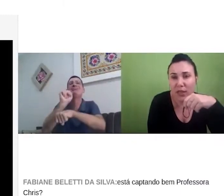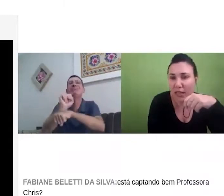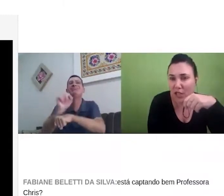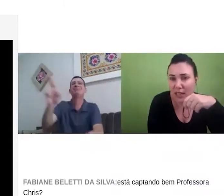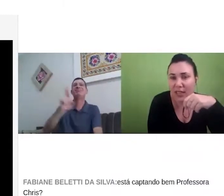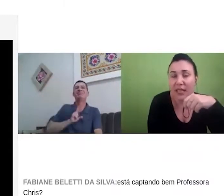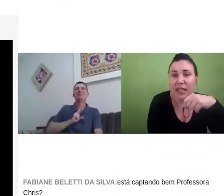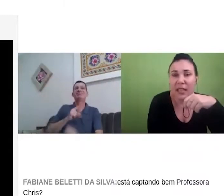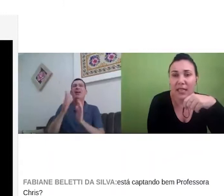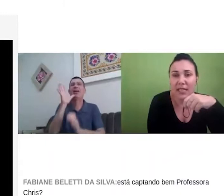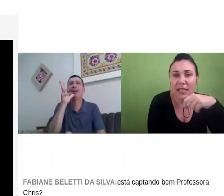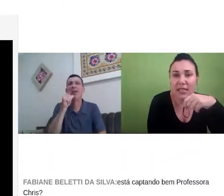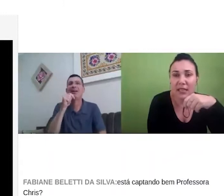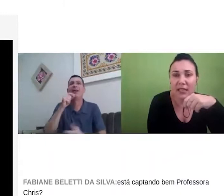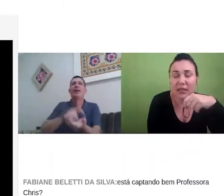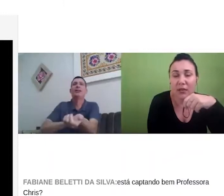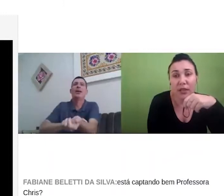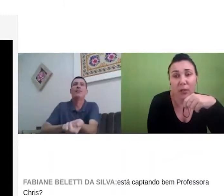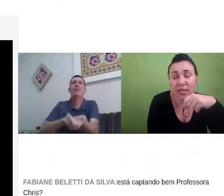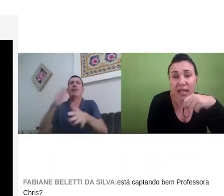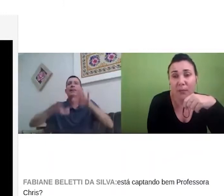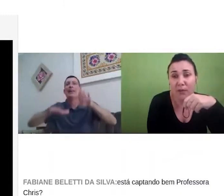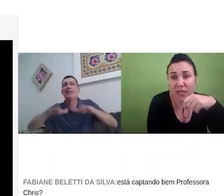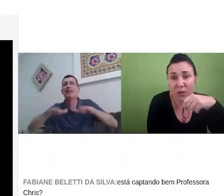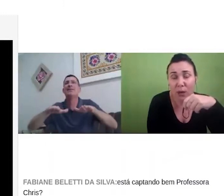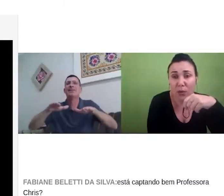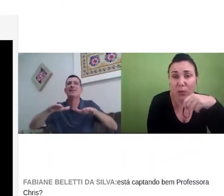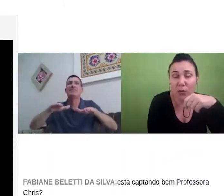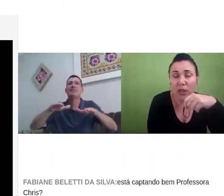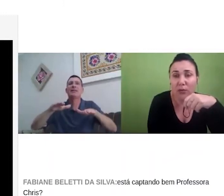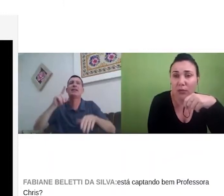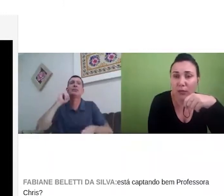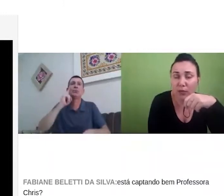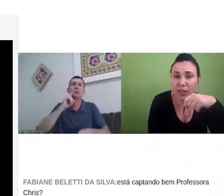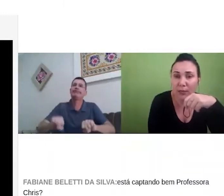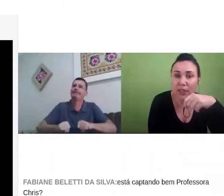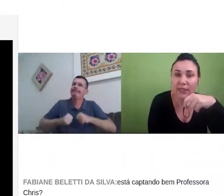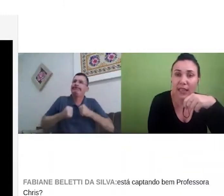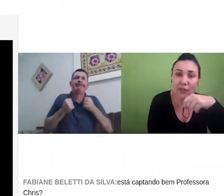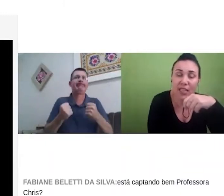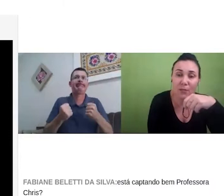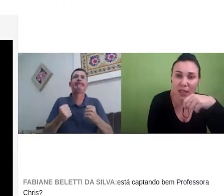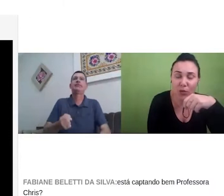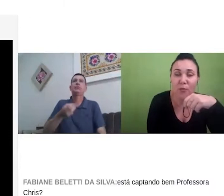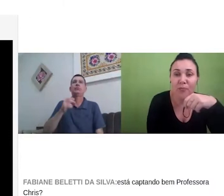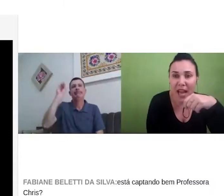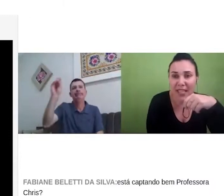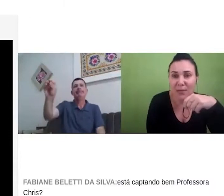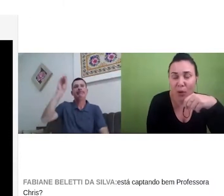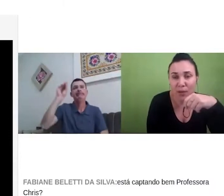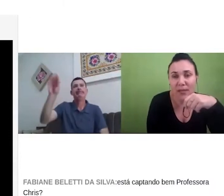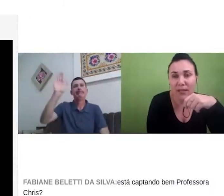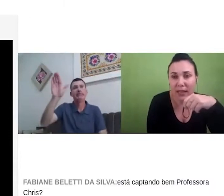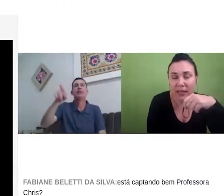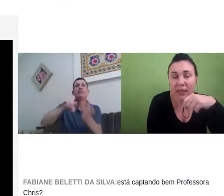vezes quando tem legenda, eles, ou eles querem fazer alguma pergunta e não tem o tradutor intérprete, eles têm que ficar esperando a